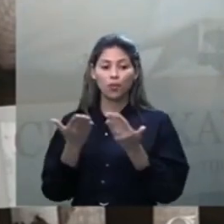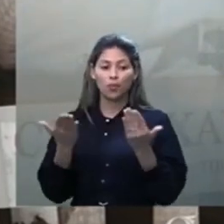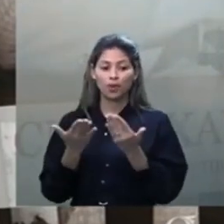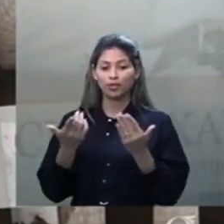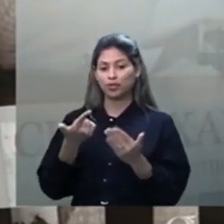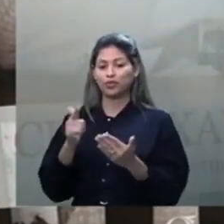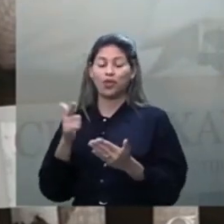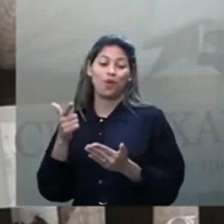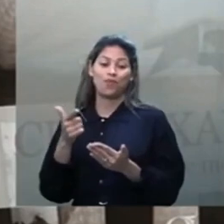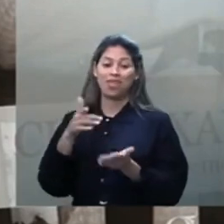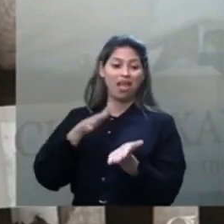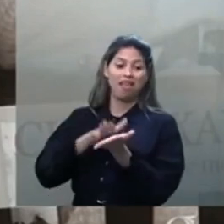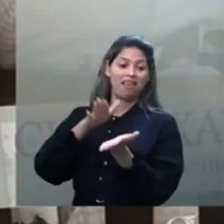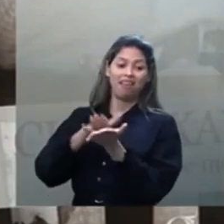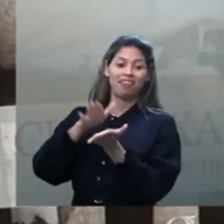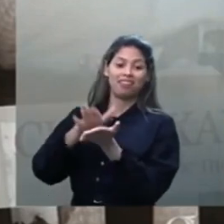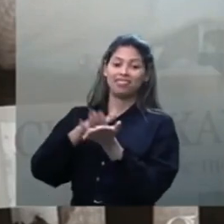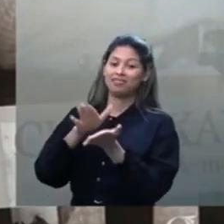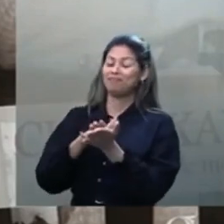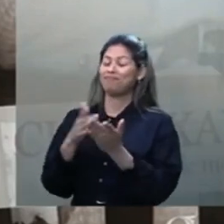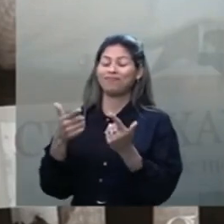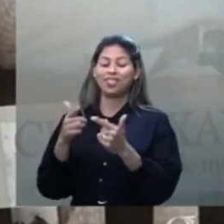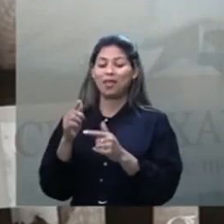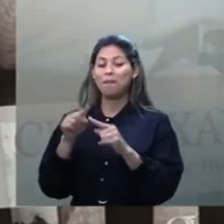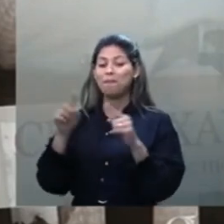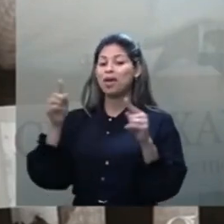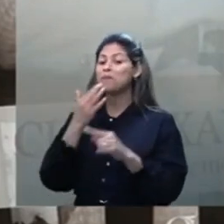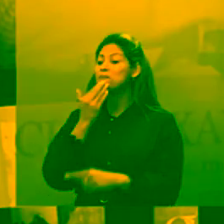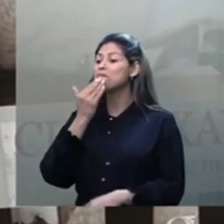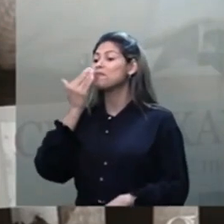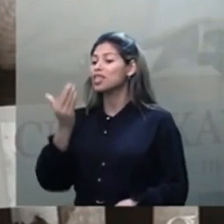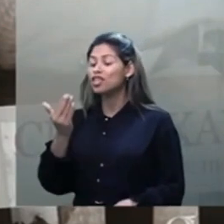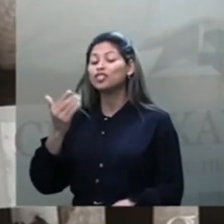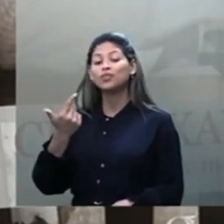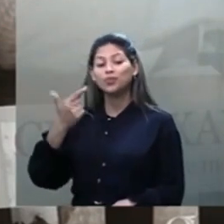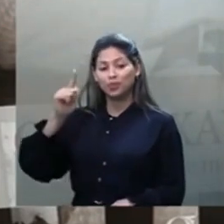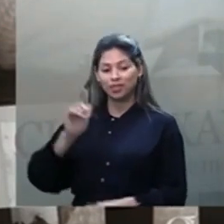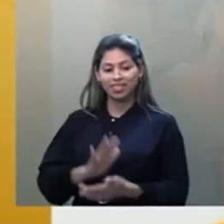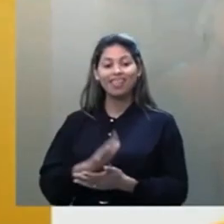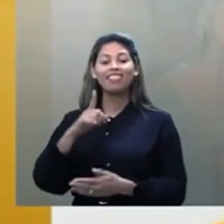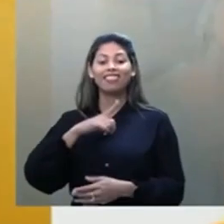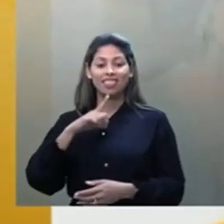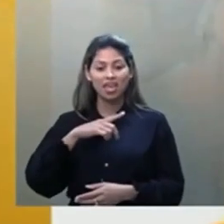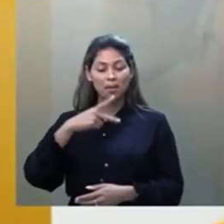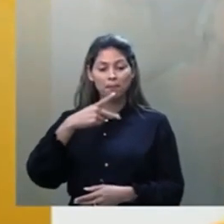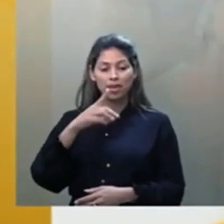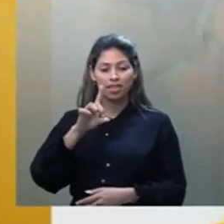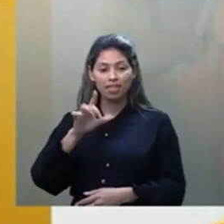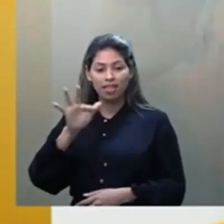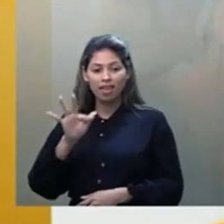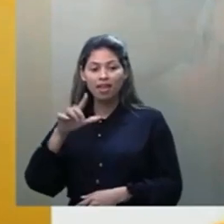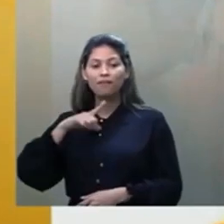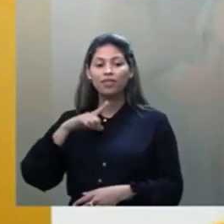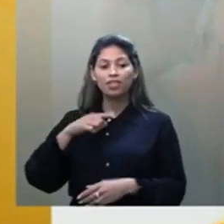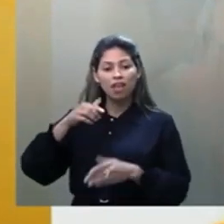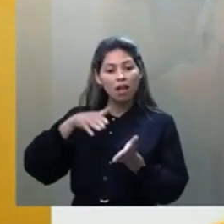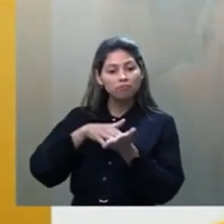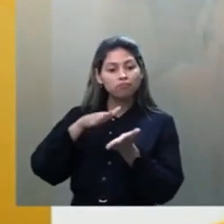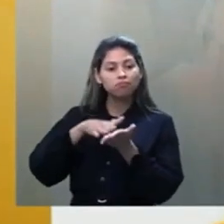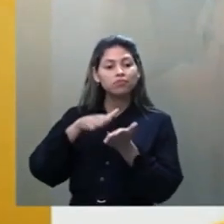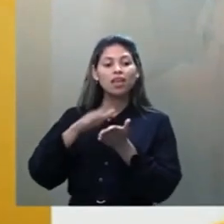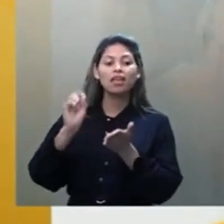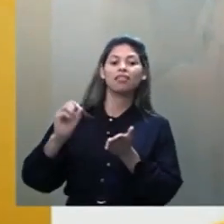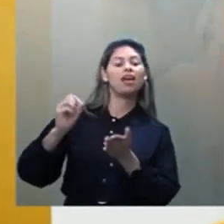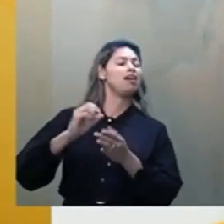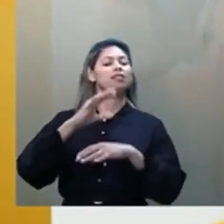mas vamos rogar para que se imprima mais. Tem em livro eletrônico, em livro eletrônico e é bom que tem na Amazon e outros,